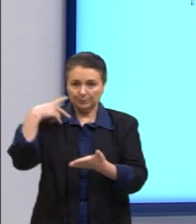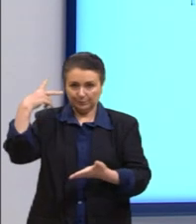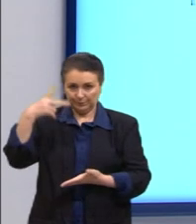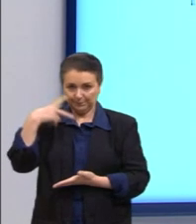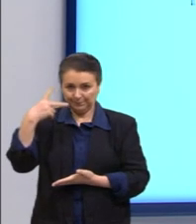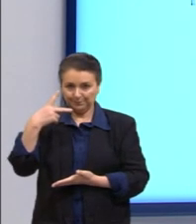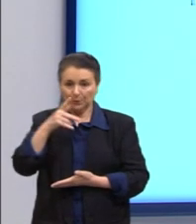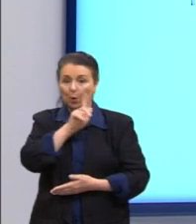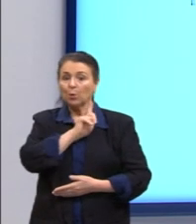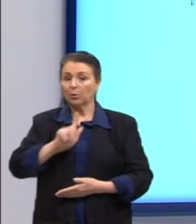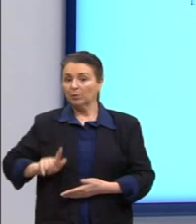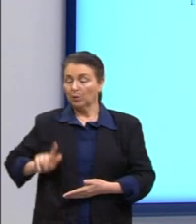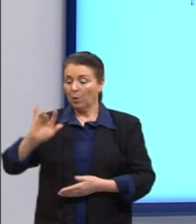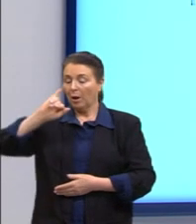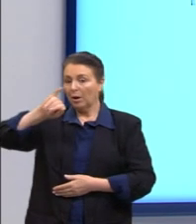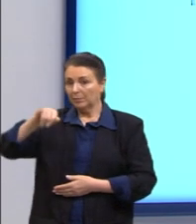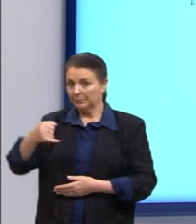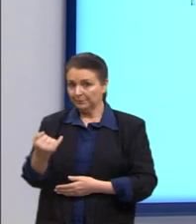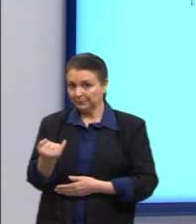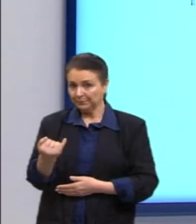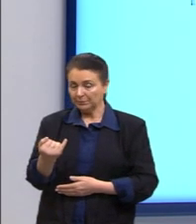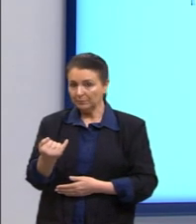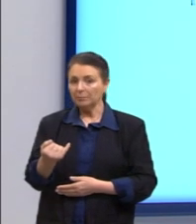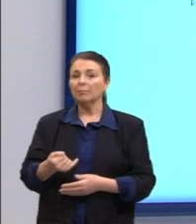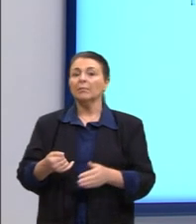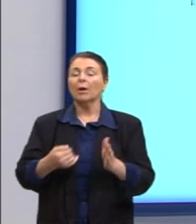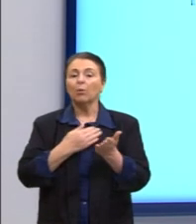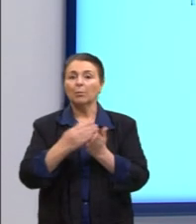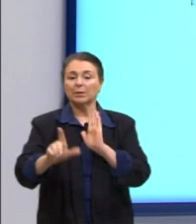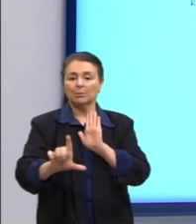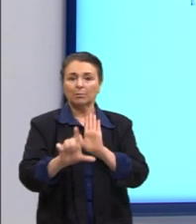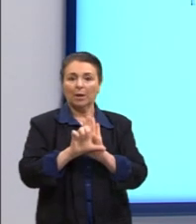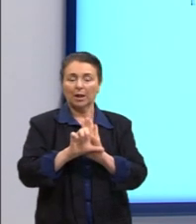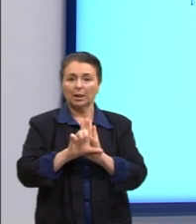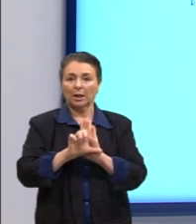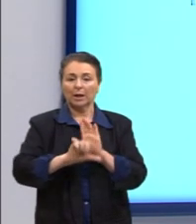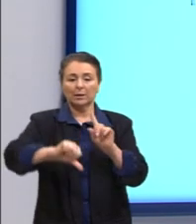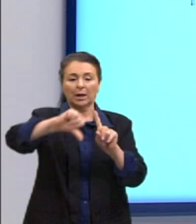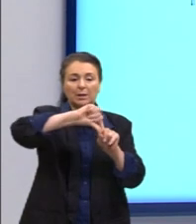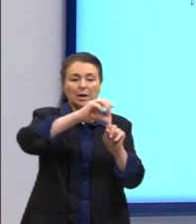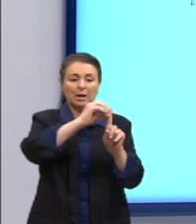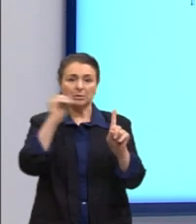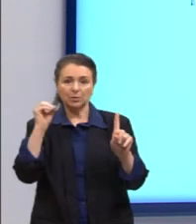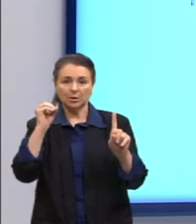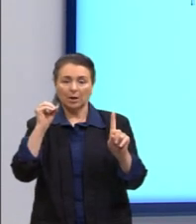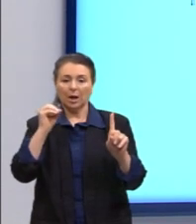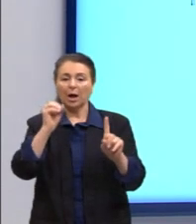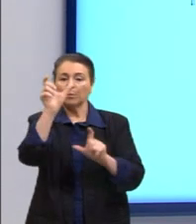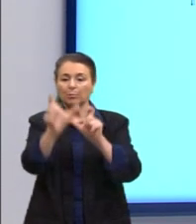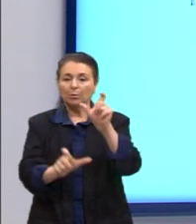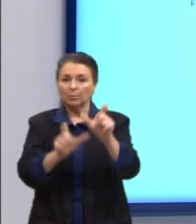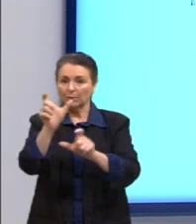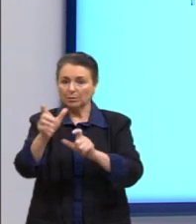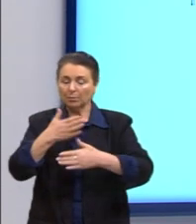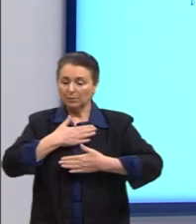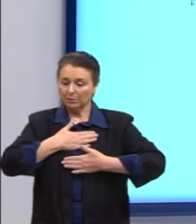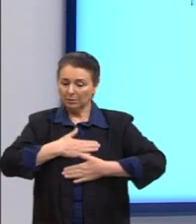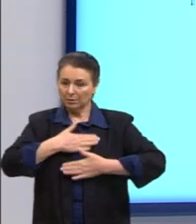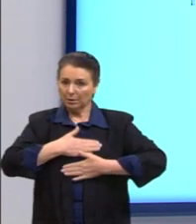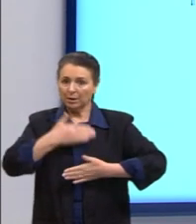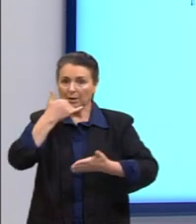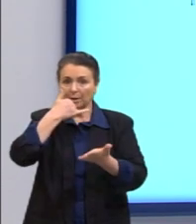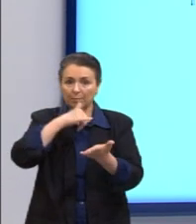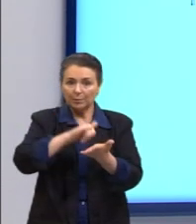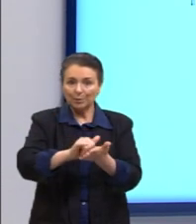vai aproveitar, vai baixar uma lei da anistia para tentar acalmar a população, mas ele vai aproveitar e vai perdoar